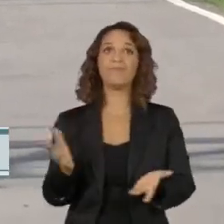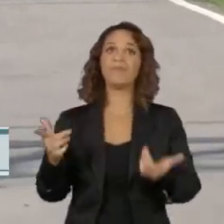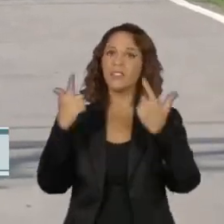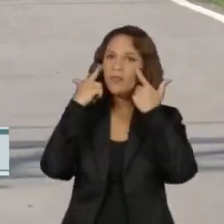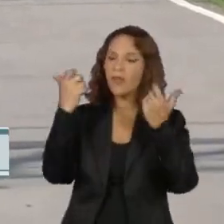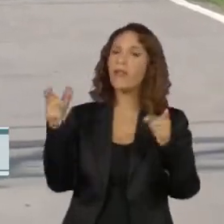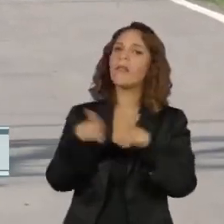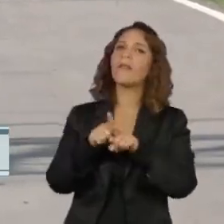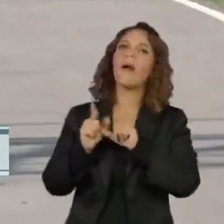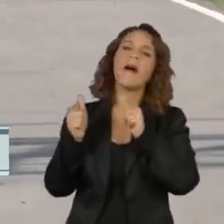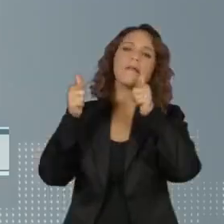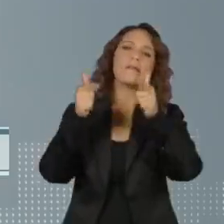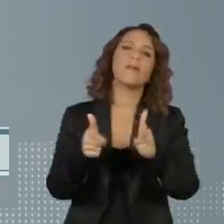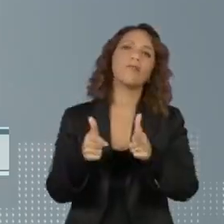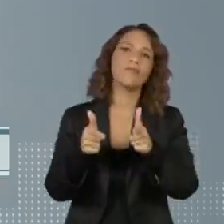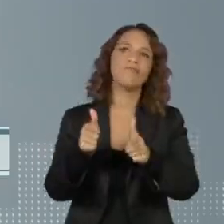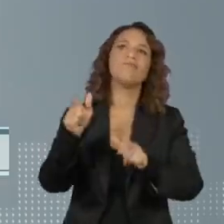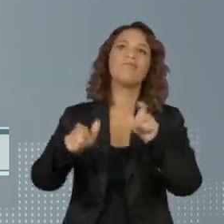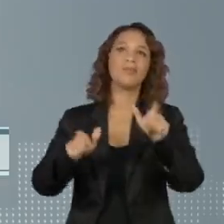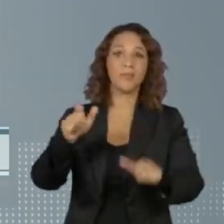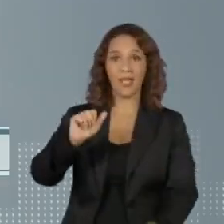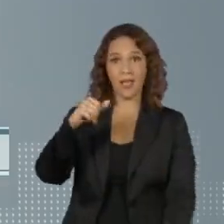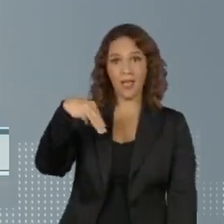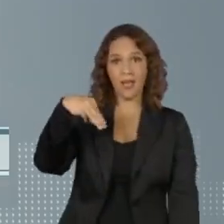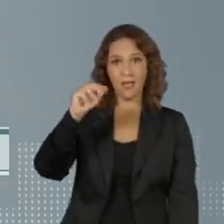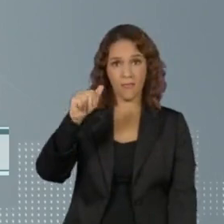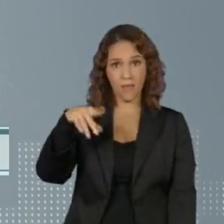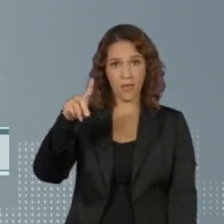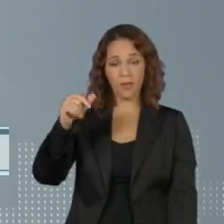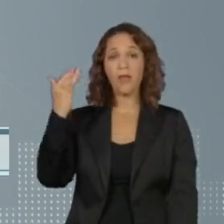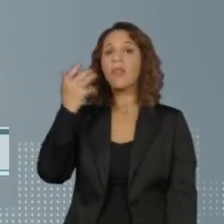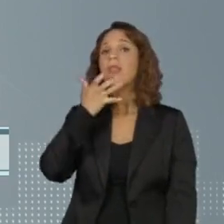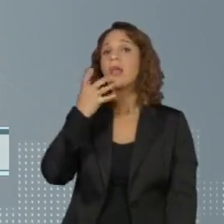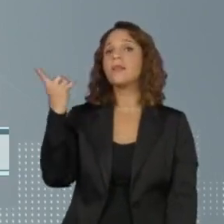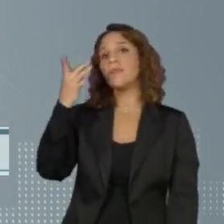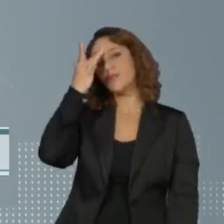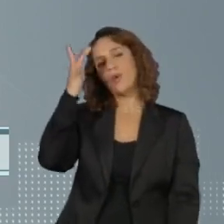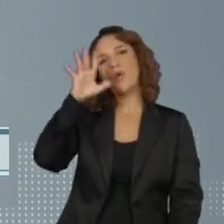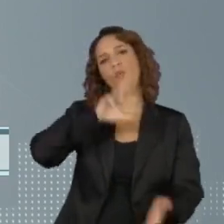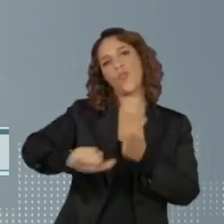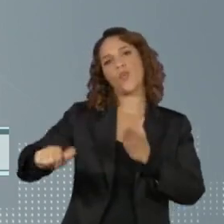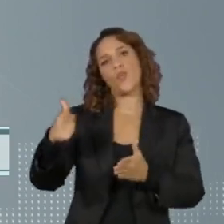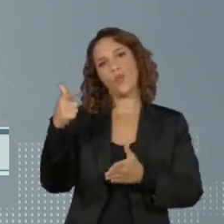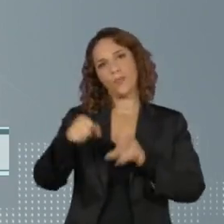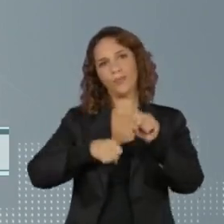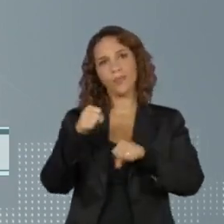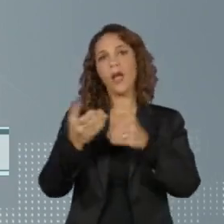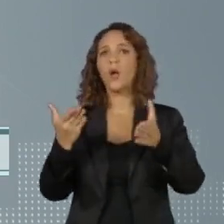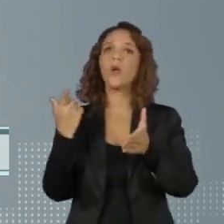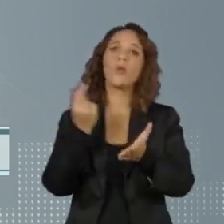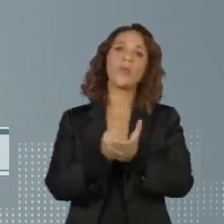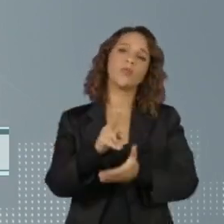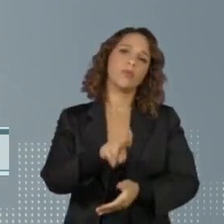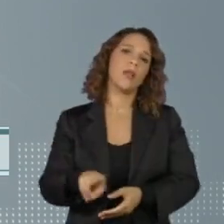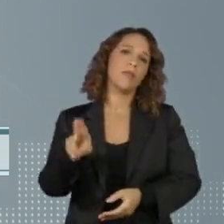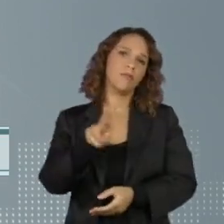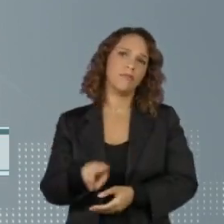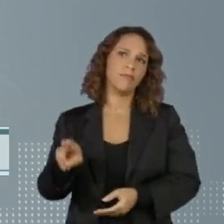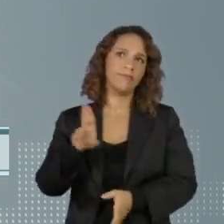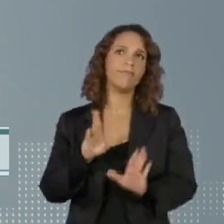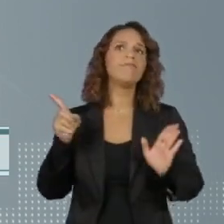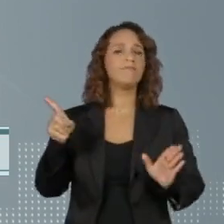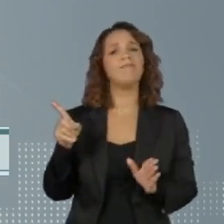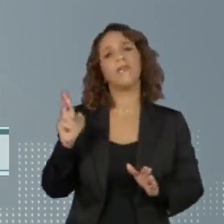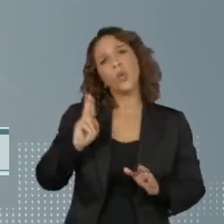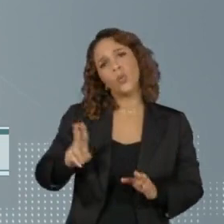assaltos inibem os ciclistas. Amanda teve a bicicleta roubada em dezembro e optou por comprar um modelo usado. Não abre mão do